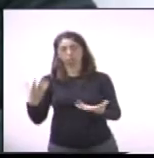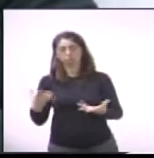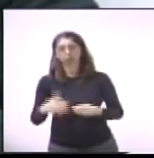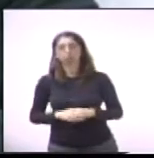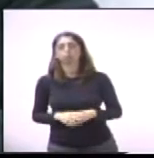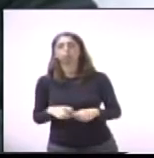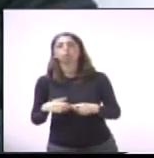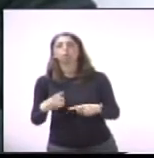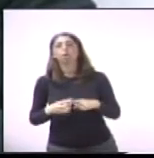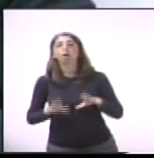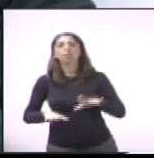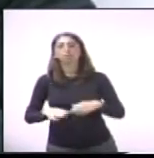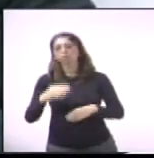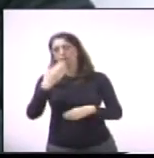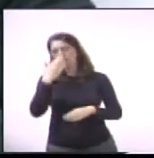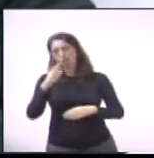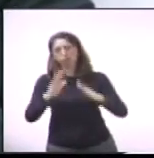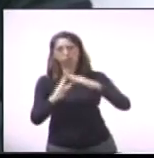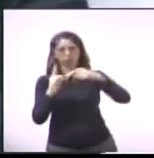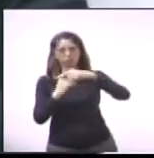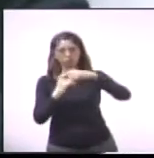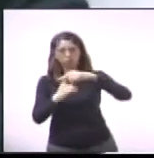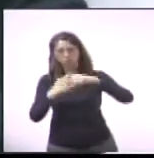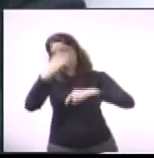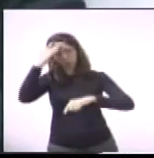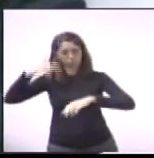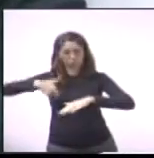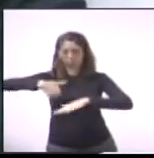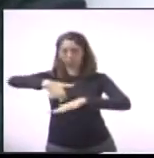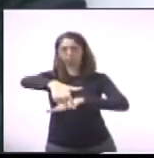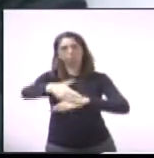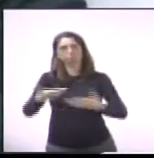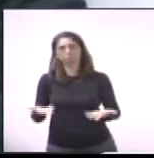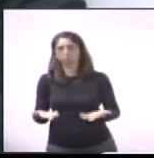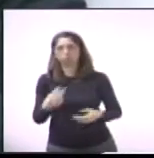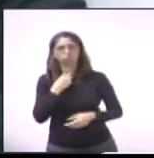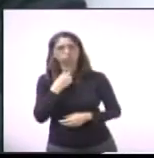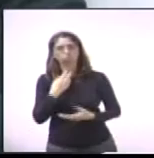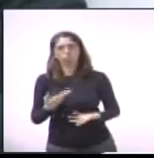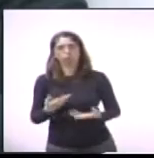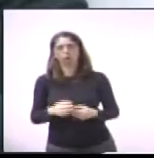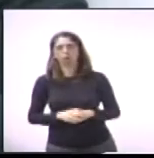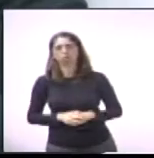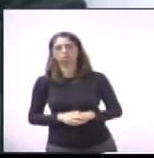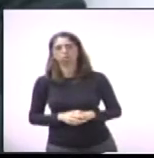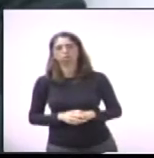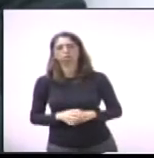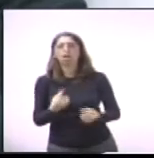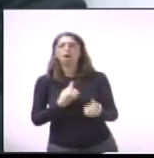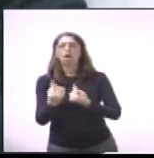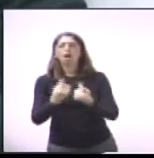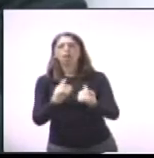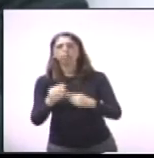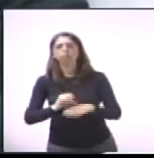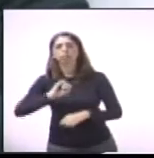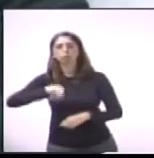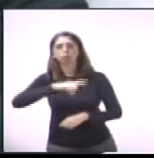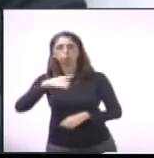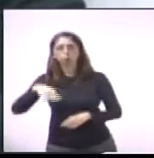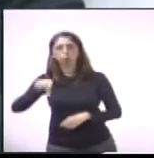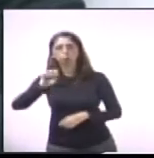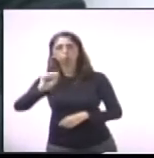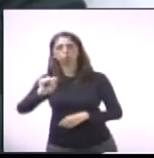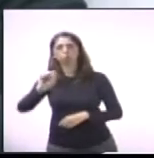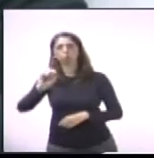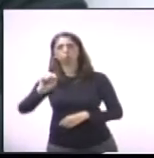é o ponto de referência que eu consegui entregar, falar, mas, por exemplo, na avenida João de Souza Filho, ali está